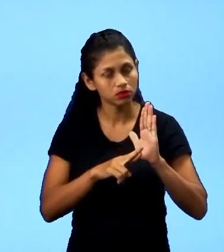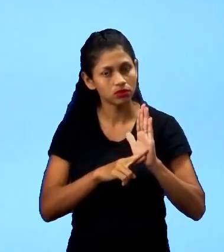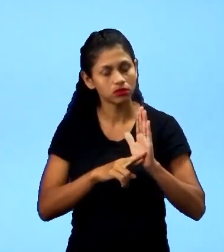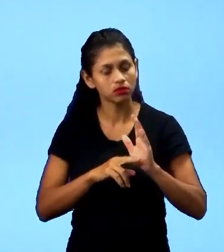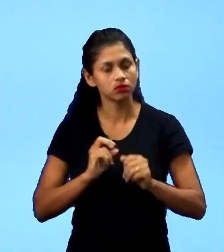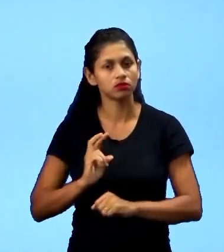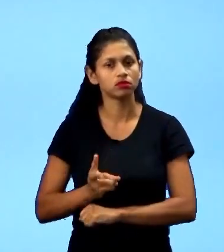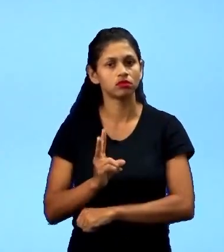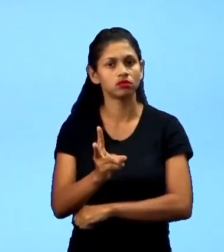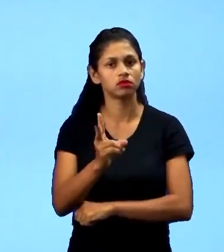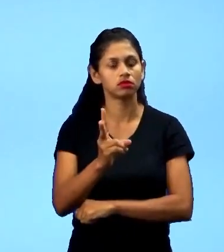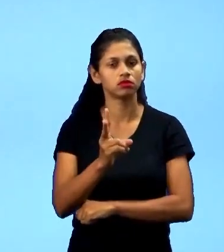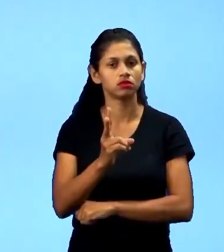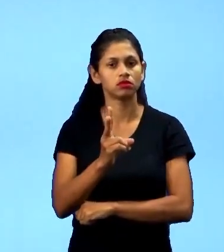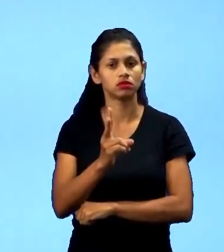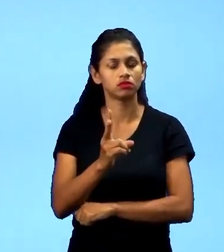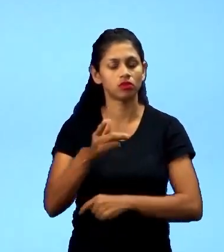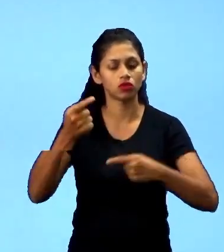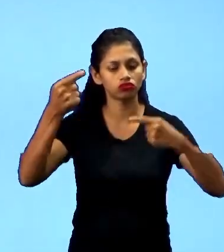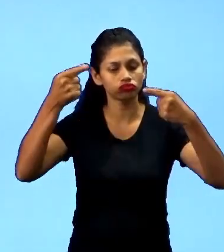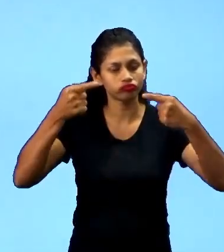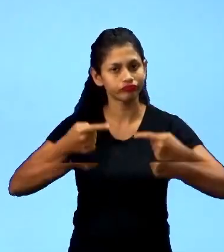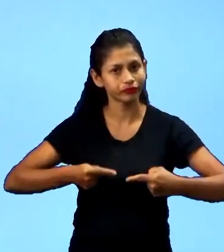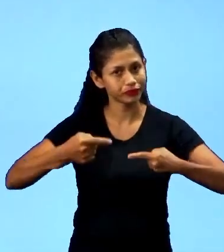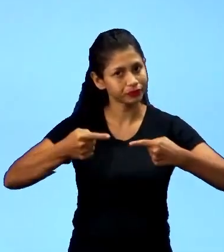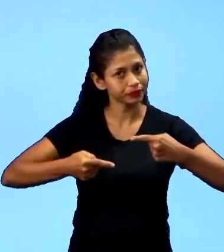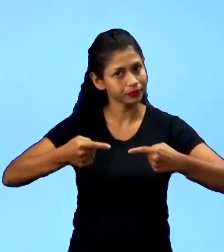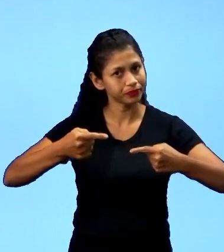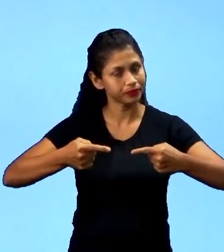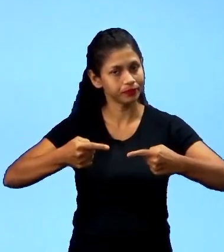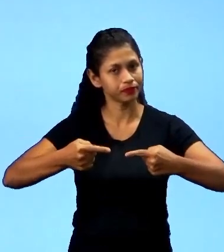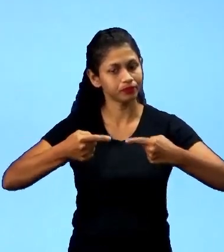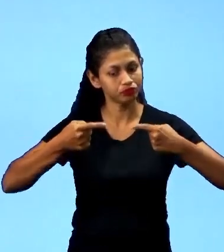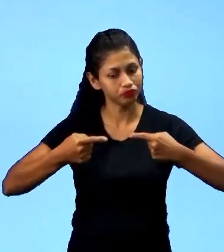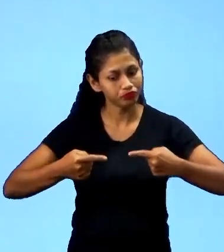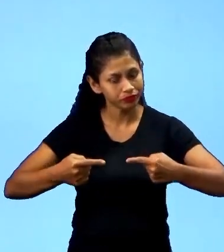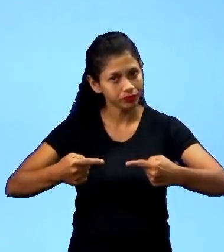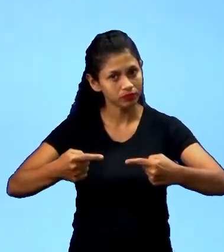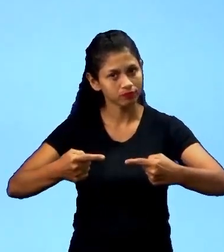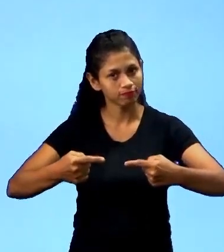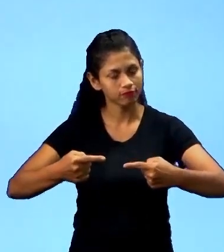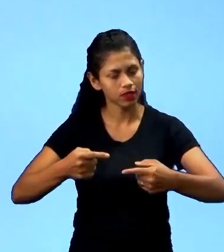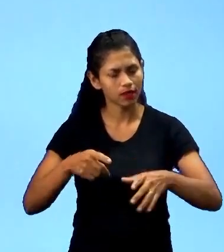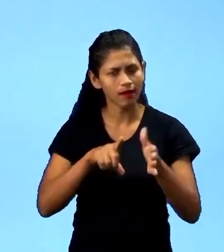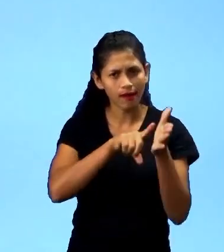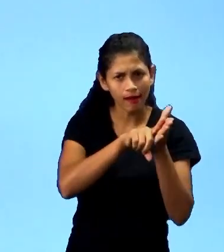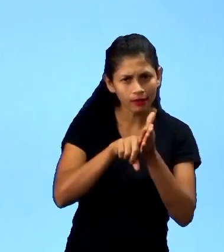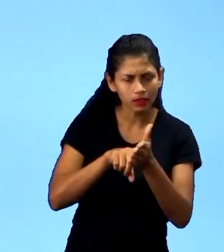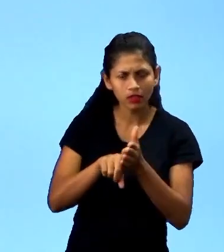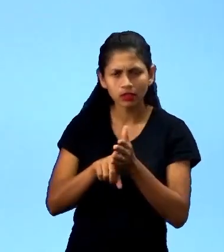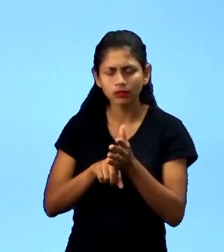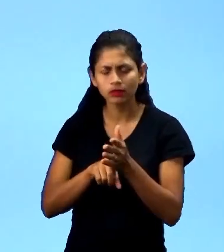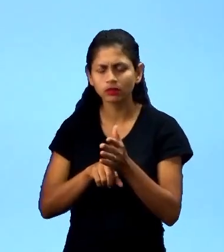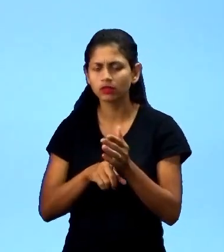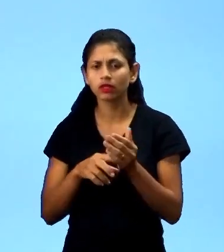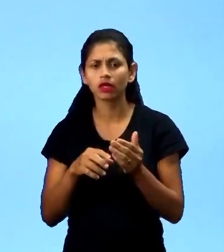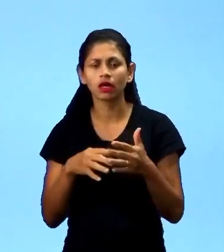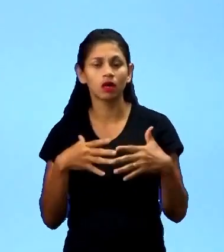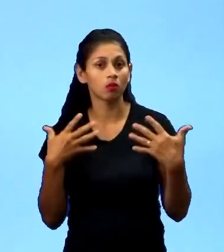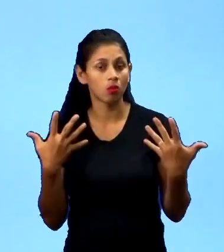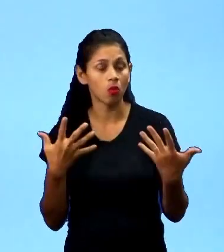esportivas, elas são competitivas. A gente sempre quer analisar efetivamente quem ganhou por mérito e não por vantagem.